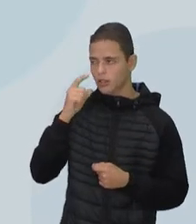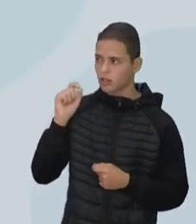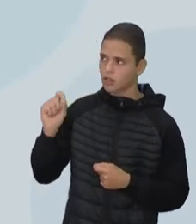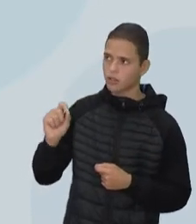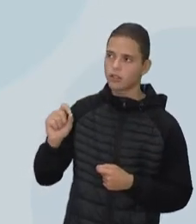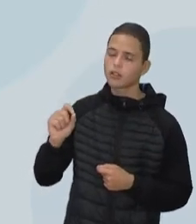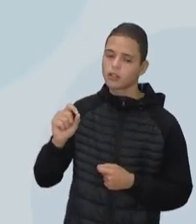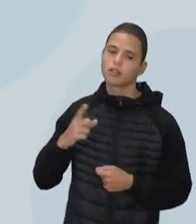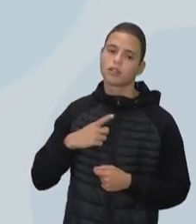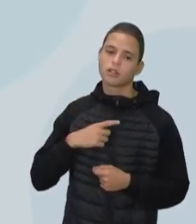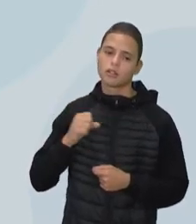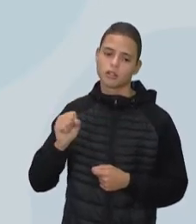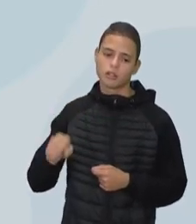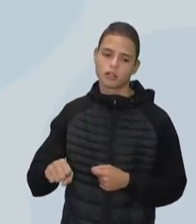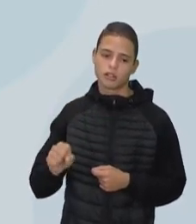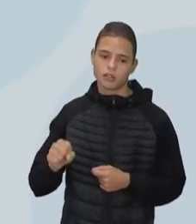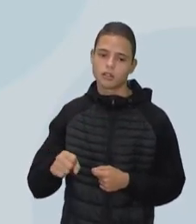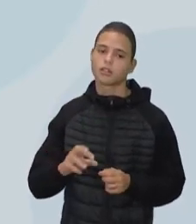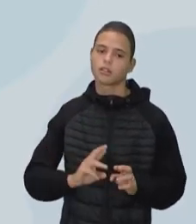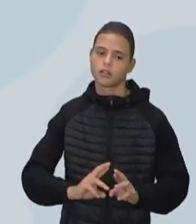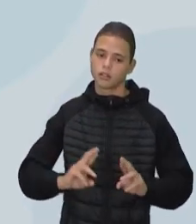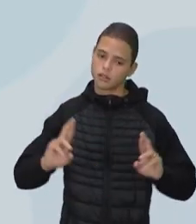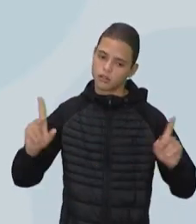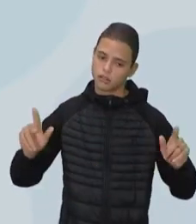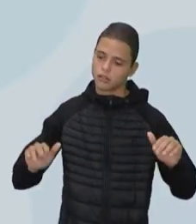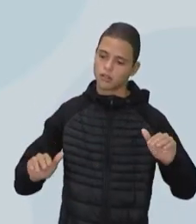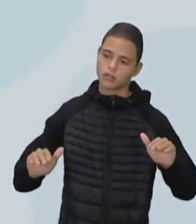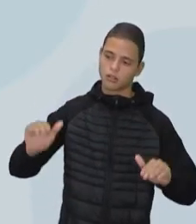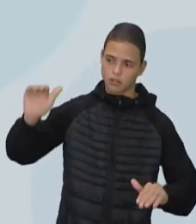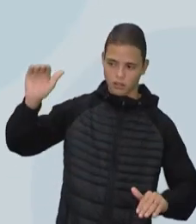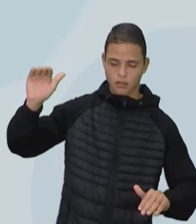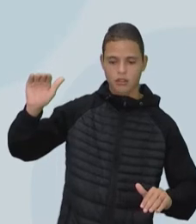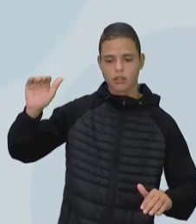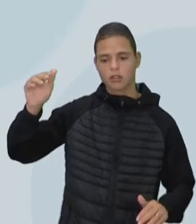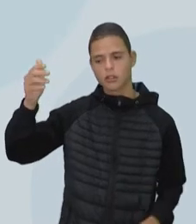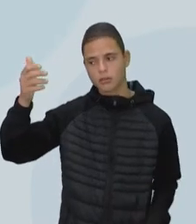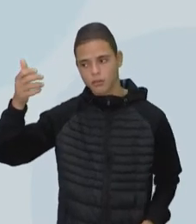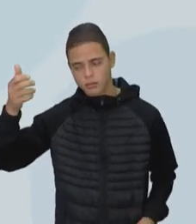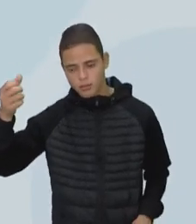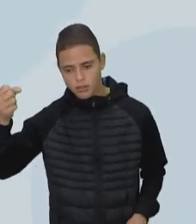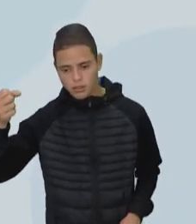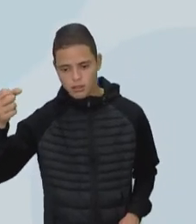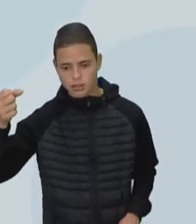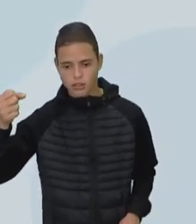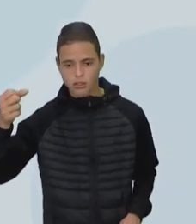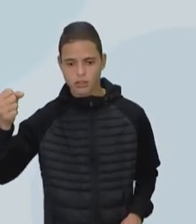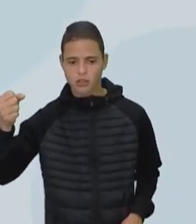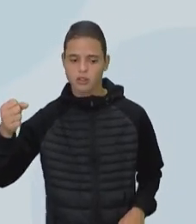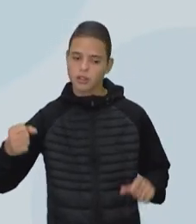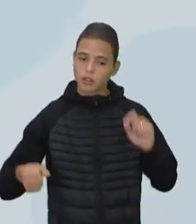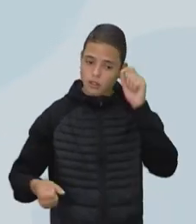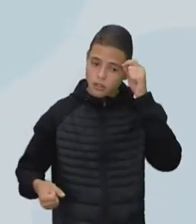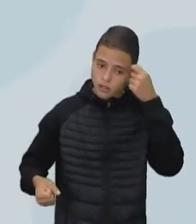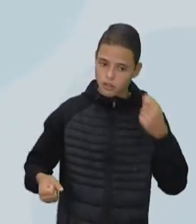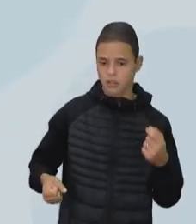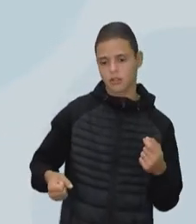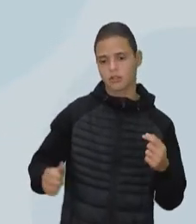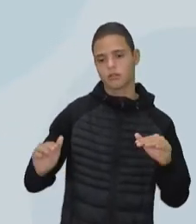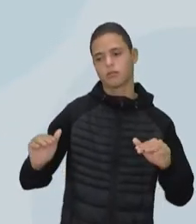existe realmente uma diferença entre pessoas de cor de pele branca e cor de pele preta ou parda